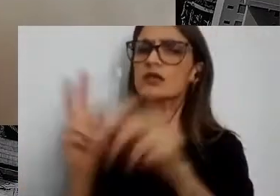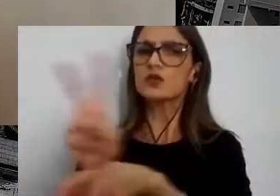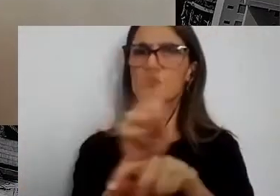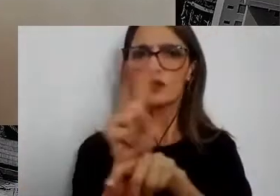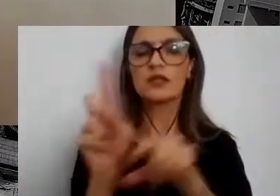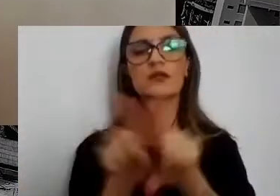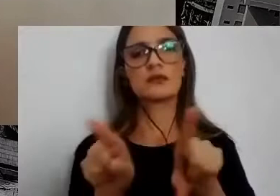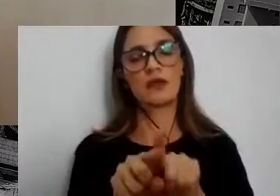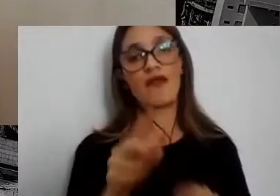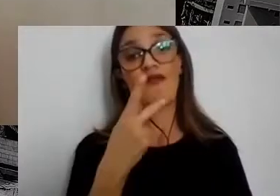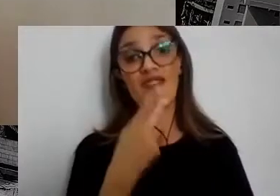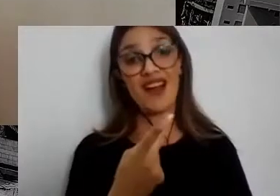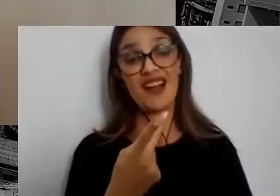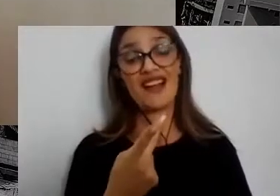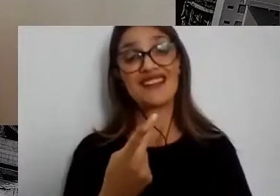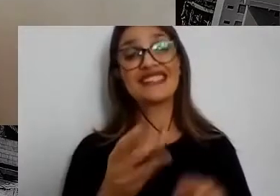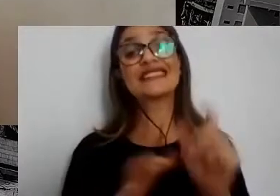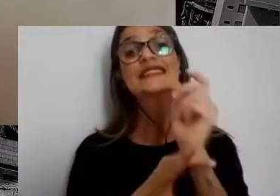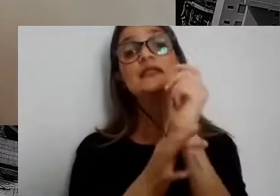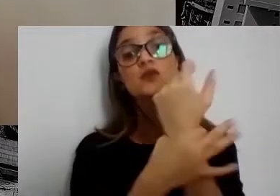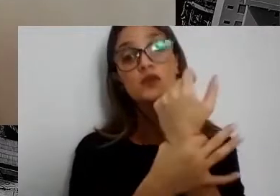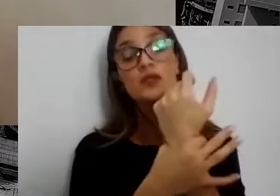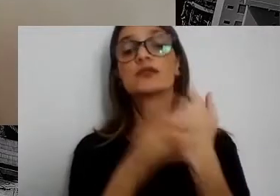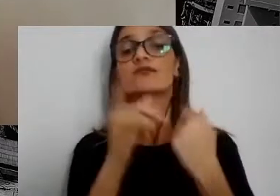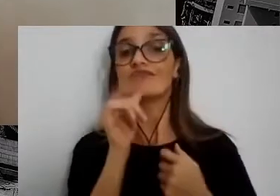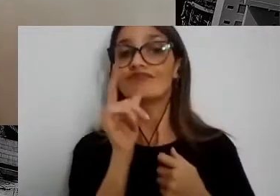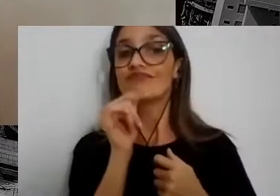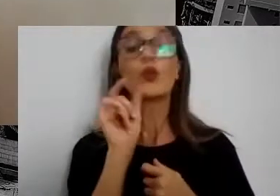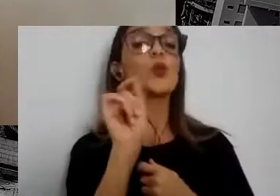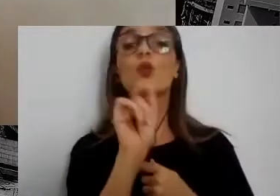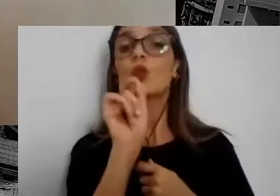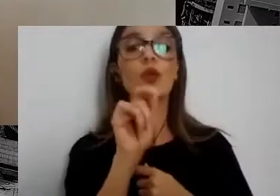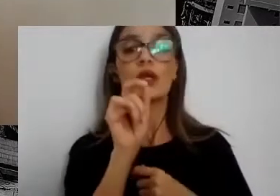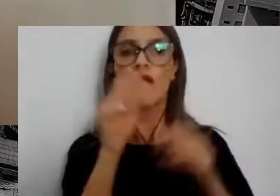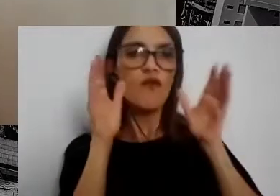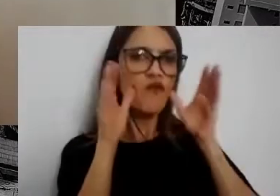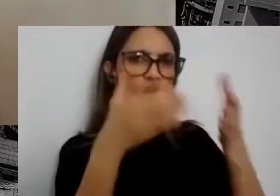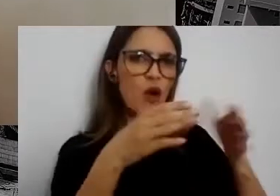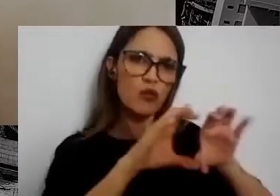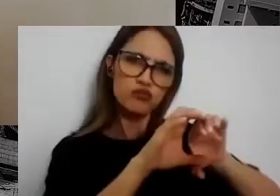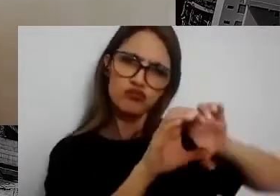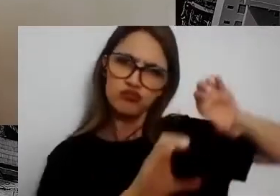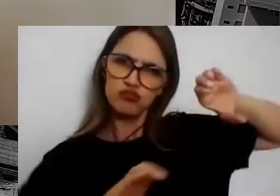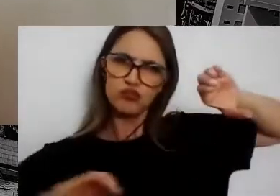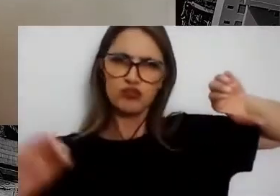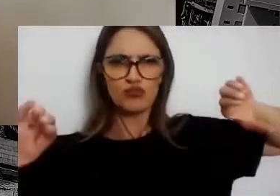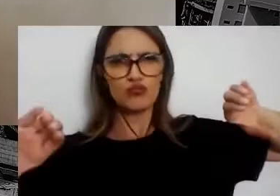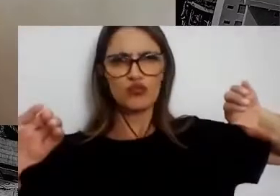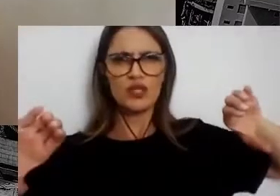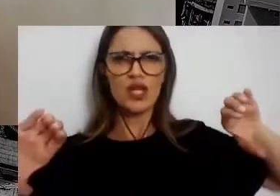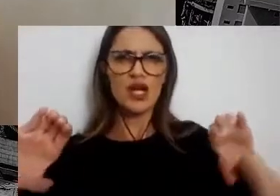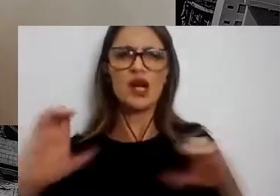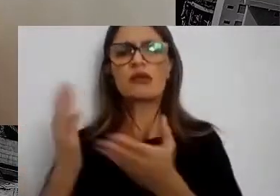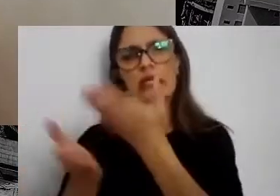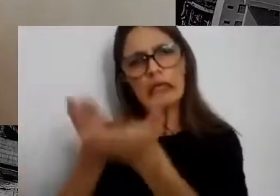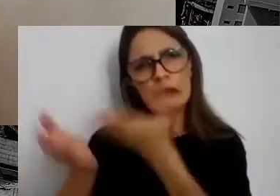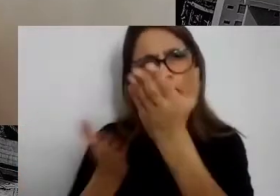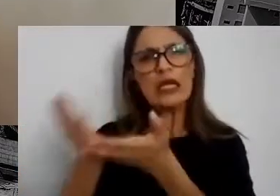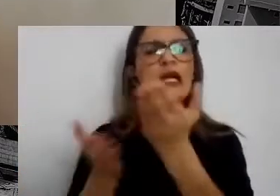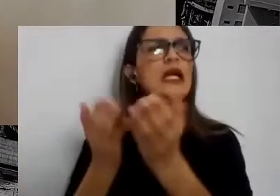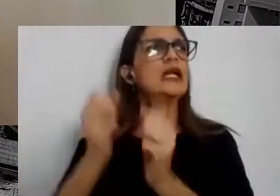segurança hídrica, ainda é comum o foco voltado para tubulações, turbinas, estações de tratamento, entre